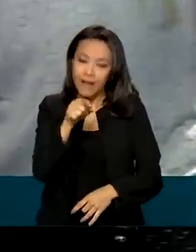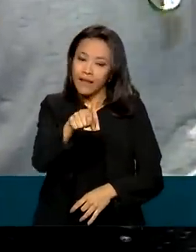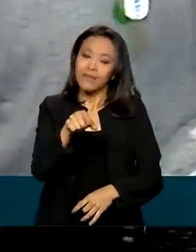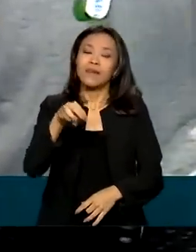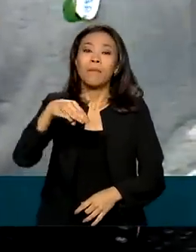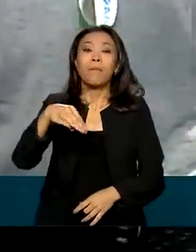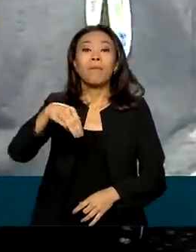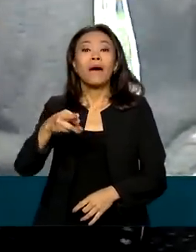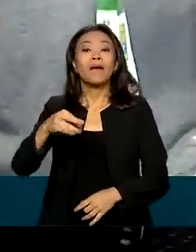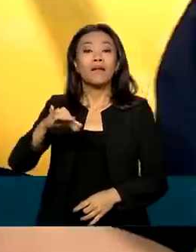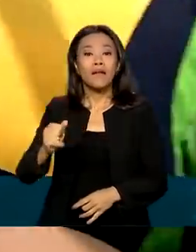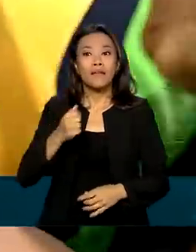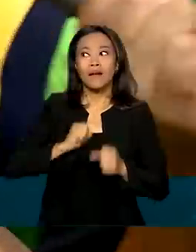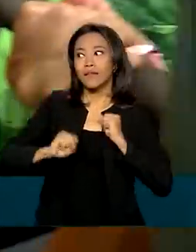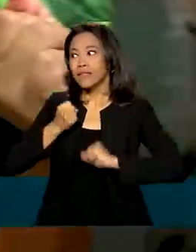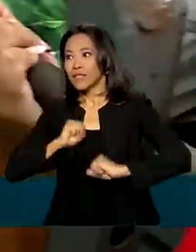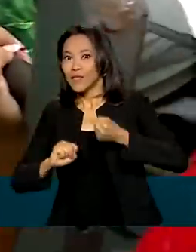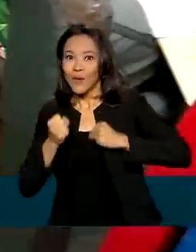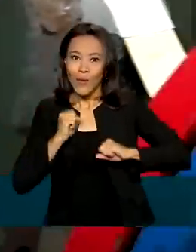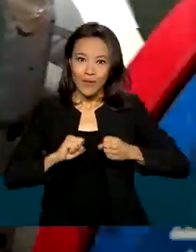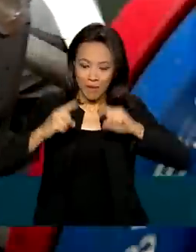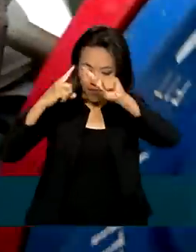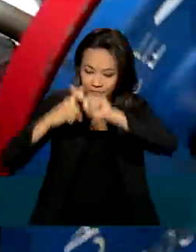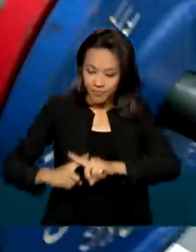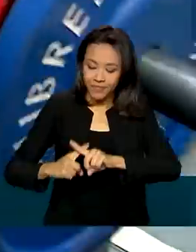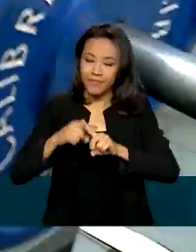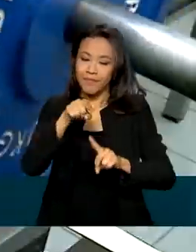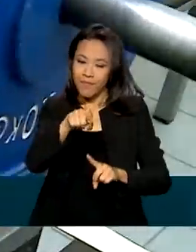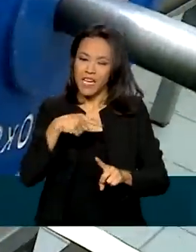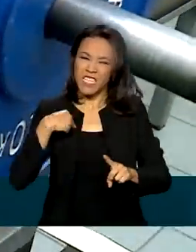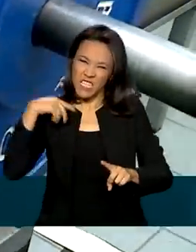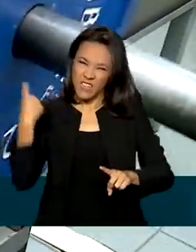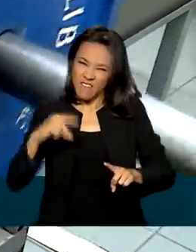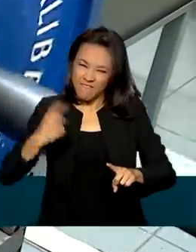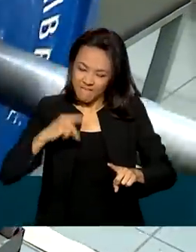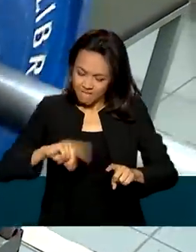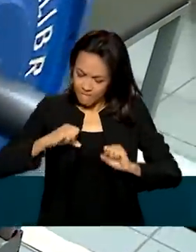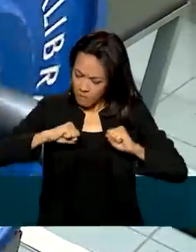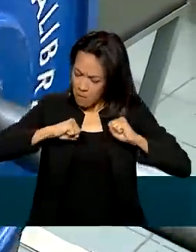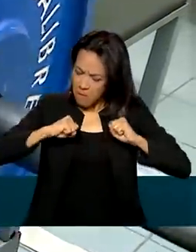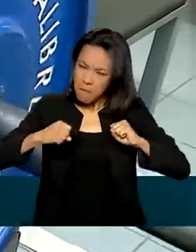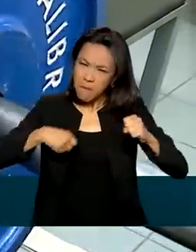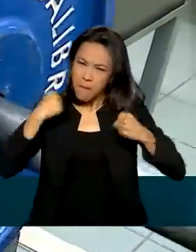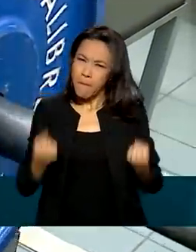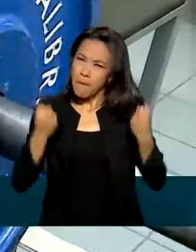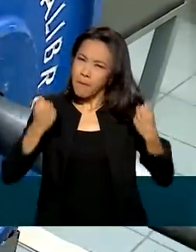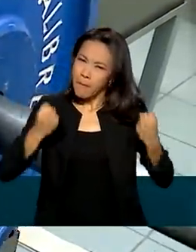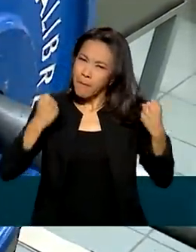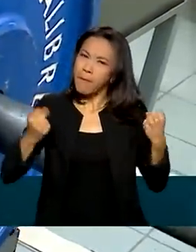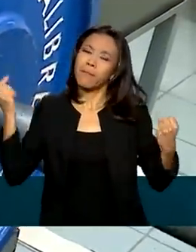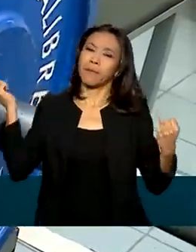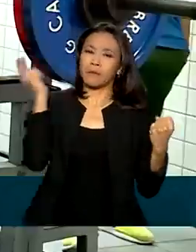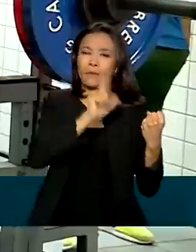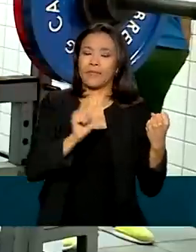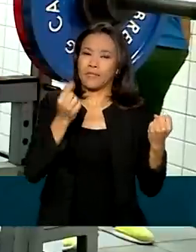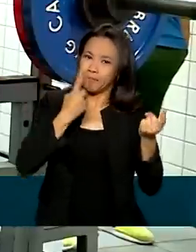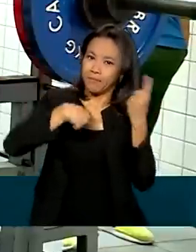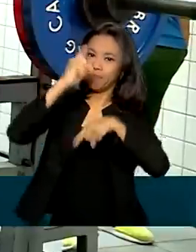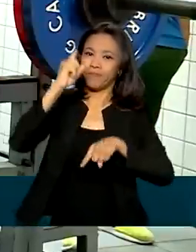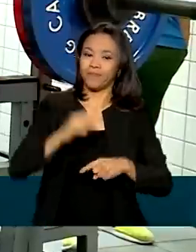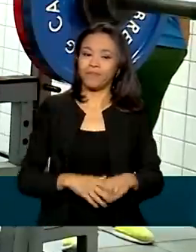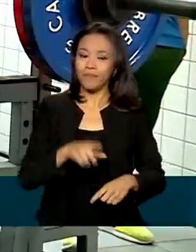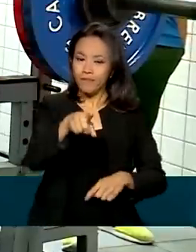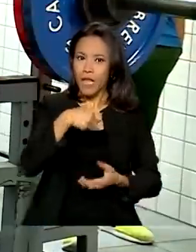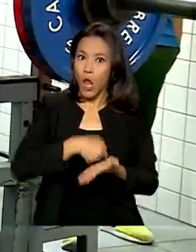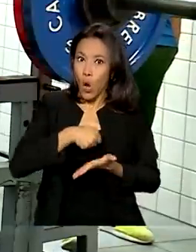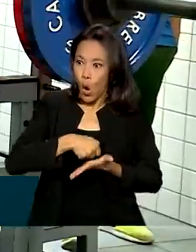ansiosa para o campeonato, mas desconta esse sentimento nos treinos intensos para conseguir um bom resultado. A cobrança de